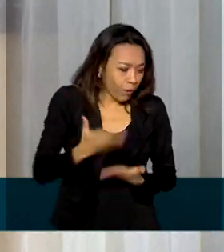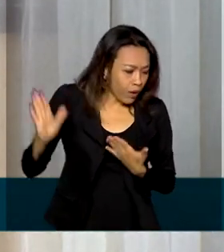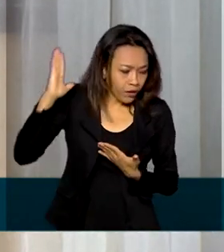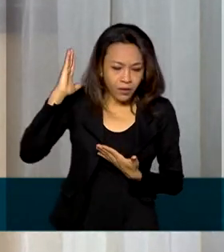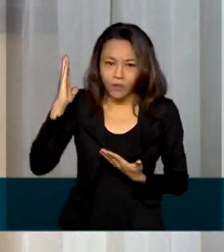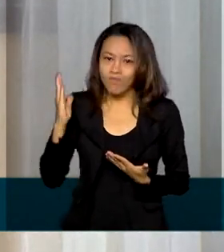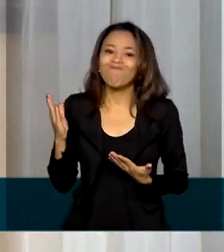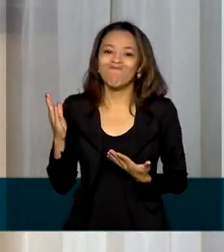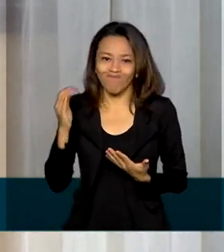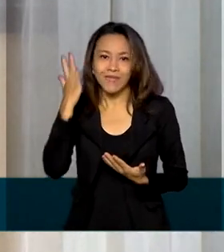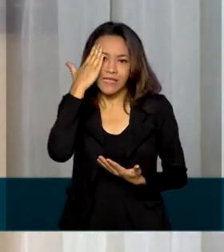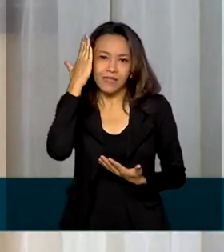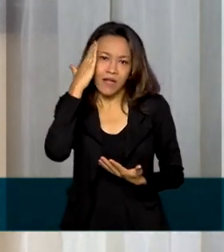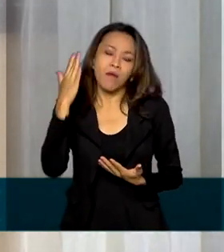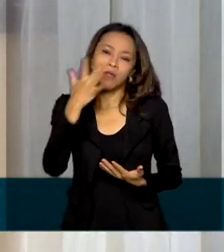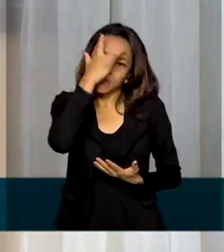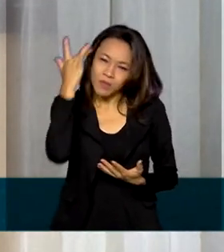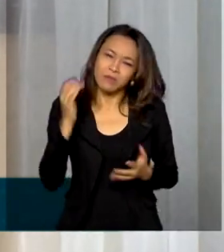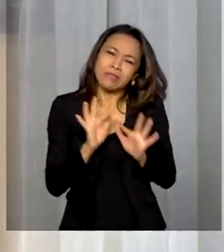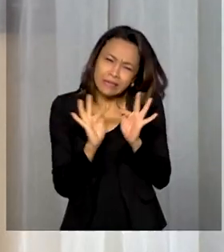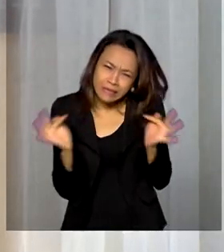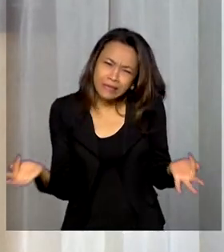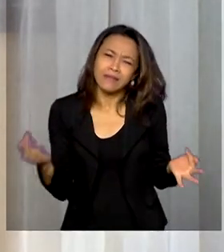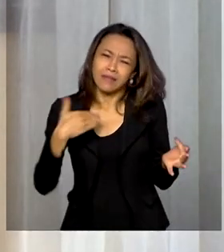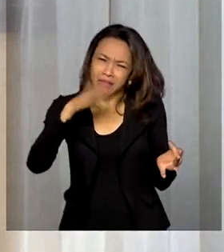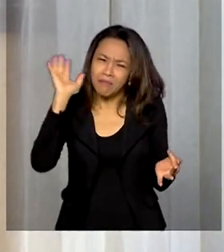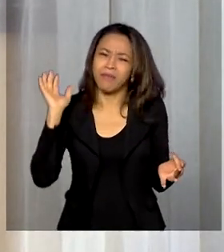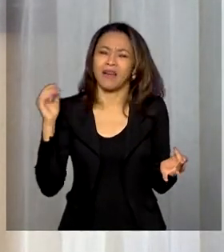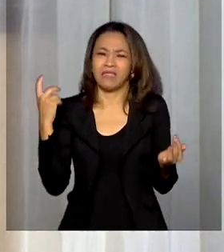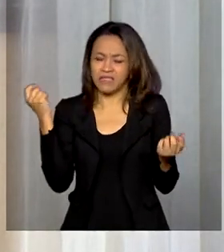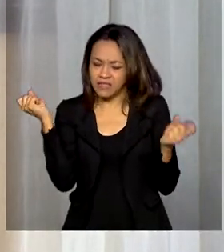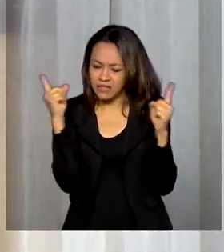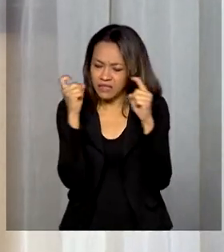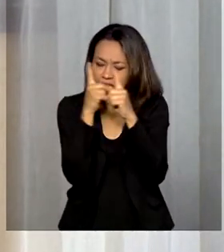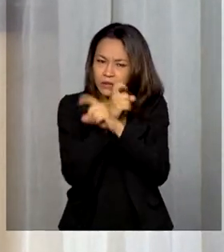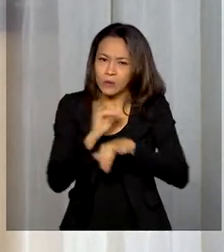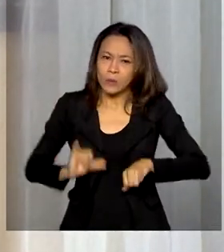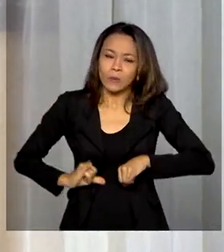as pessoas mais simples são as que mais estão passando por dificuldade neste momento.